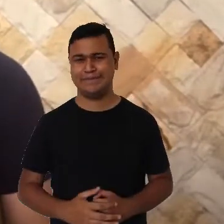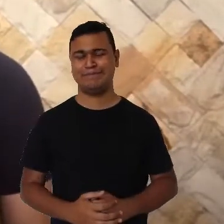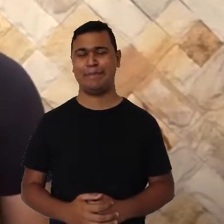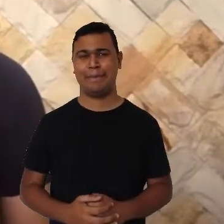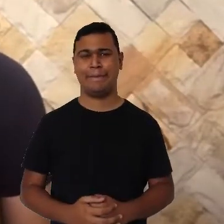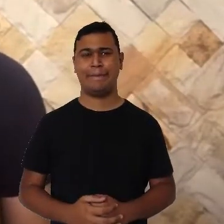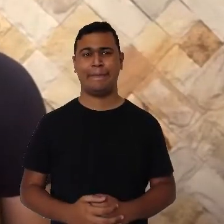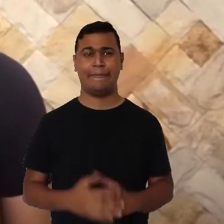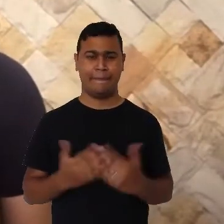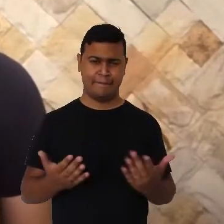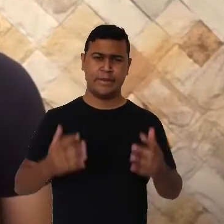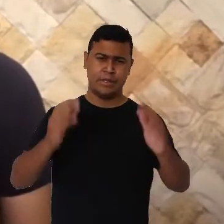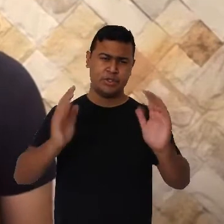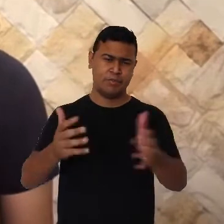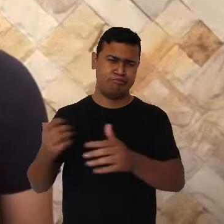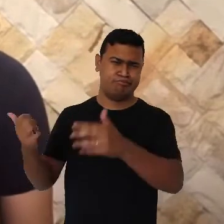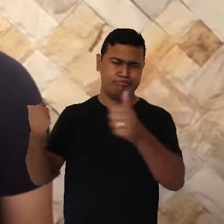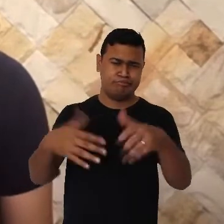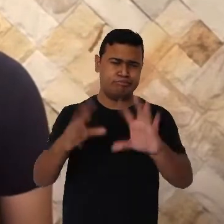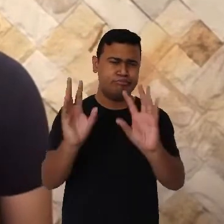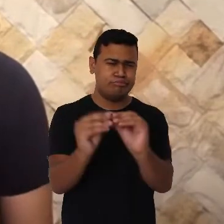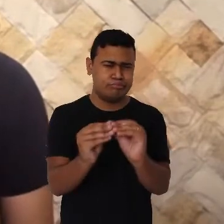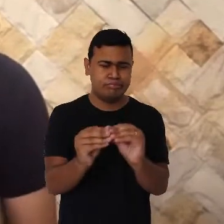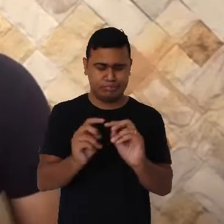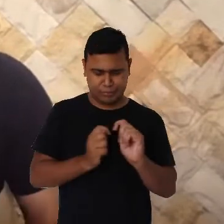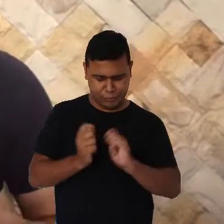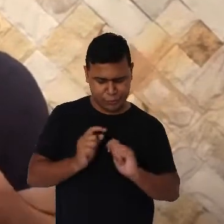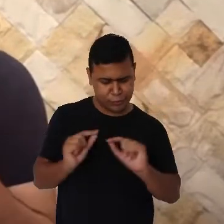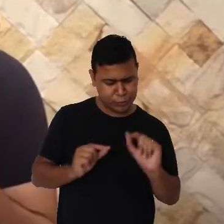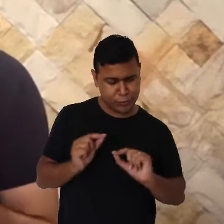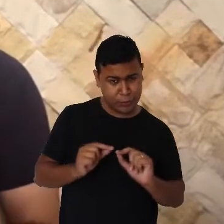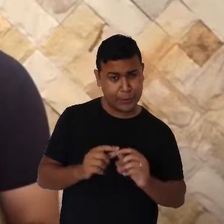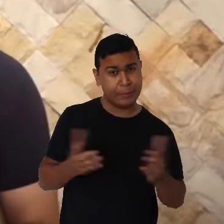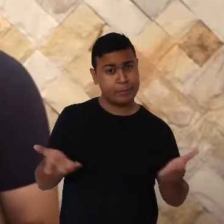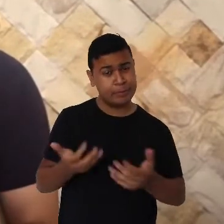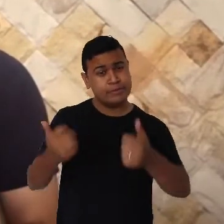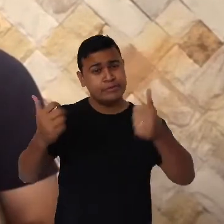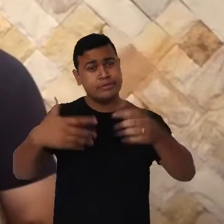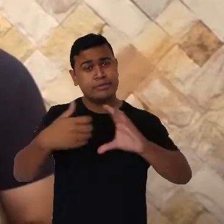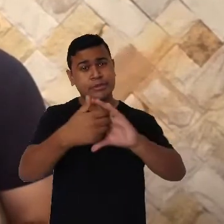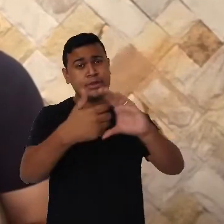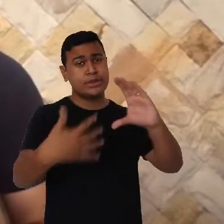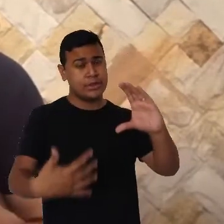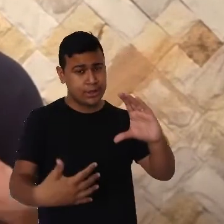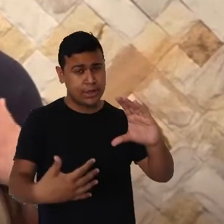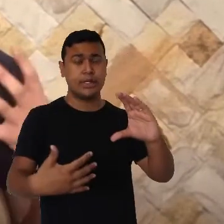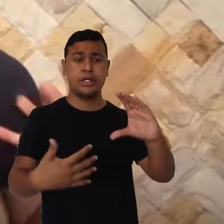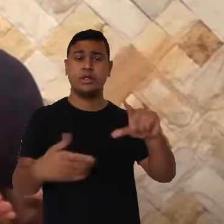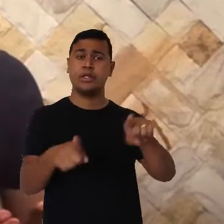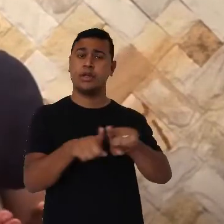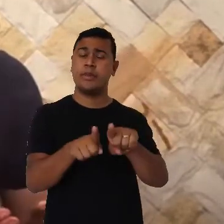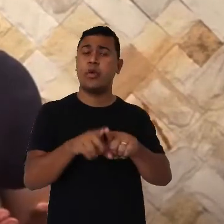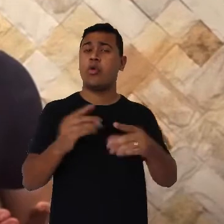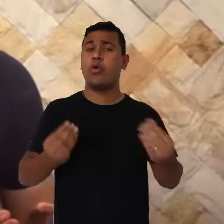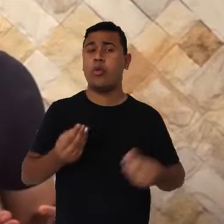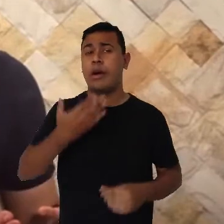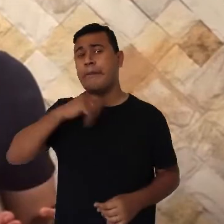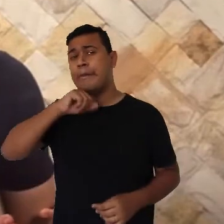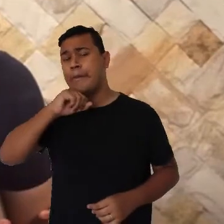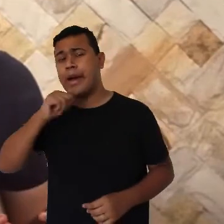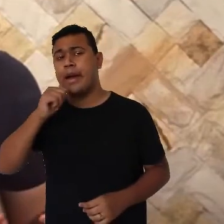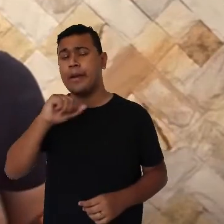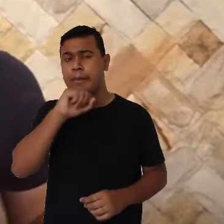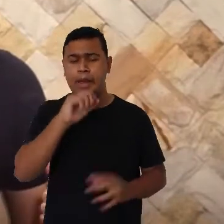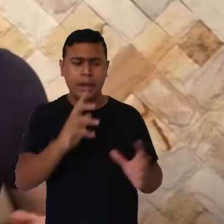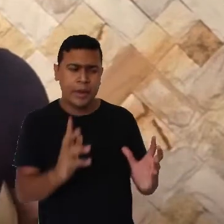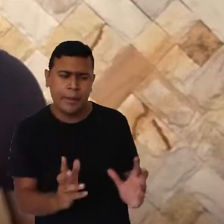agora que lembramos o que é autorregulação, vamos falar um pouco das características e sobre como os pais podem estimular a